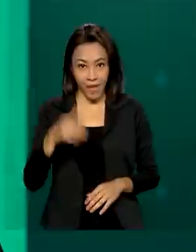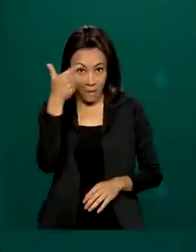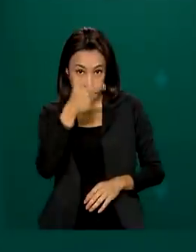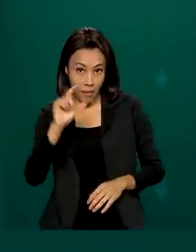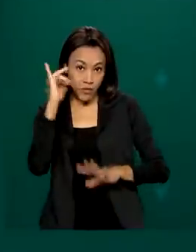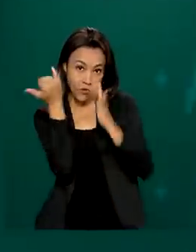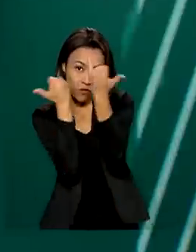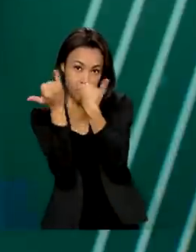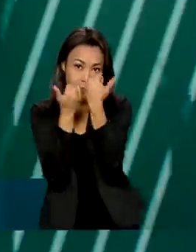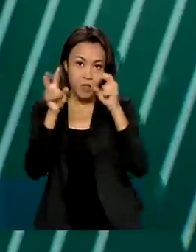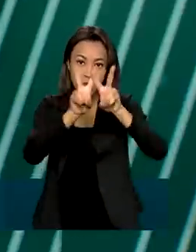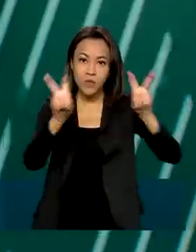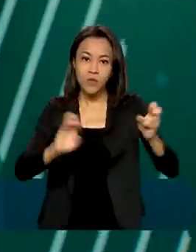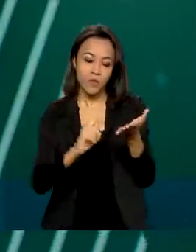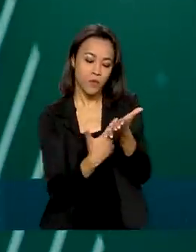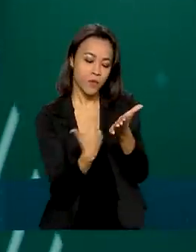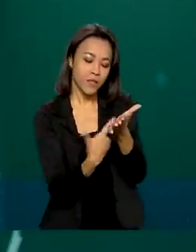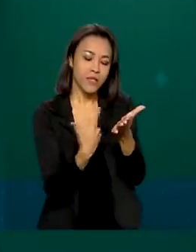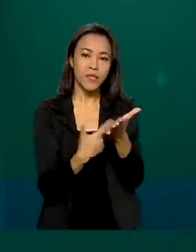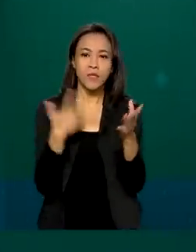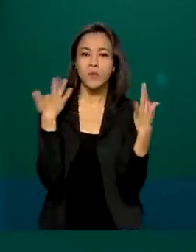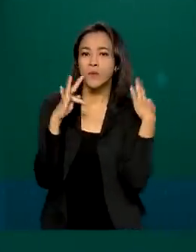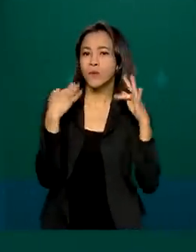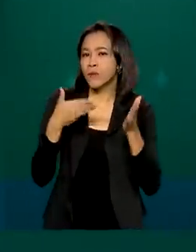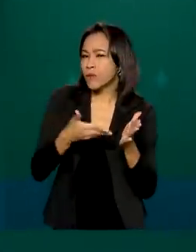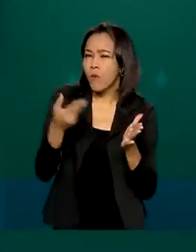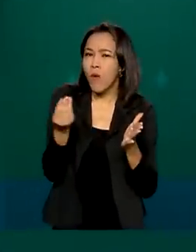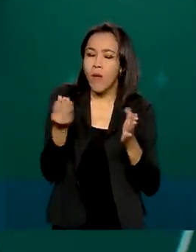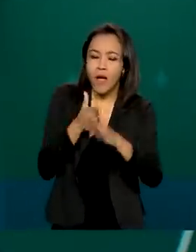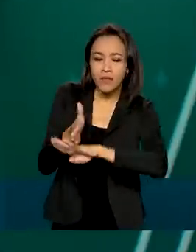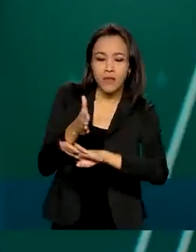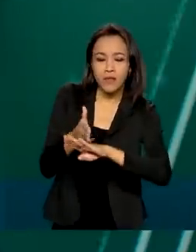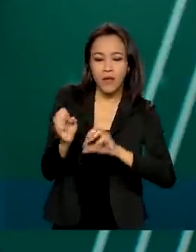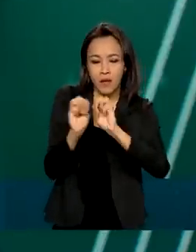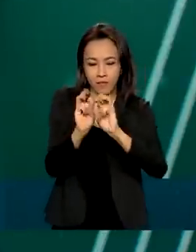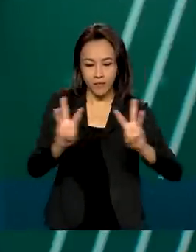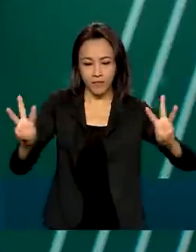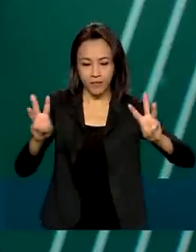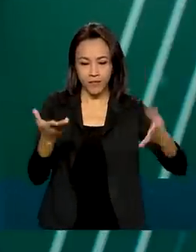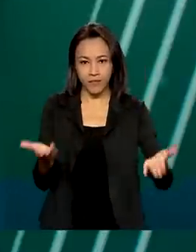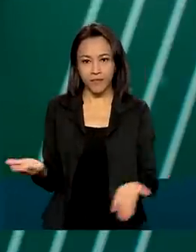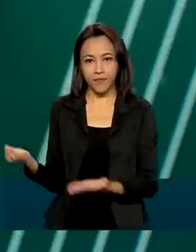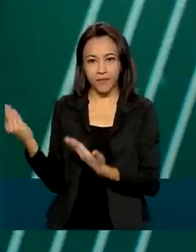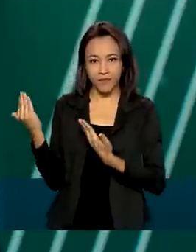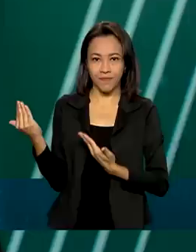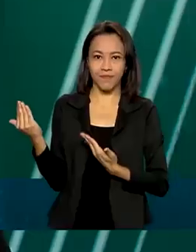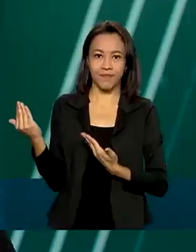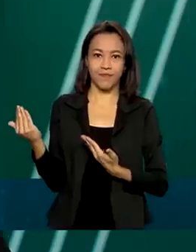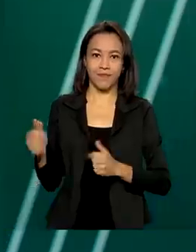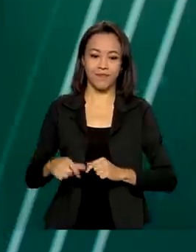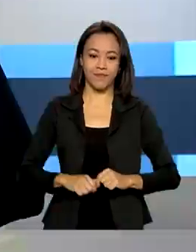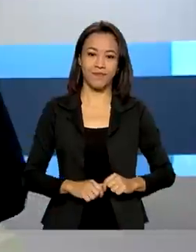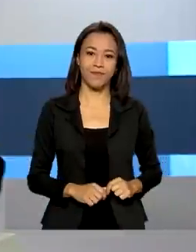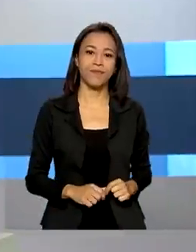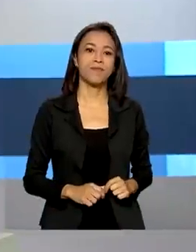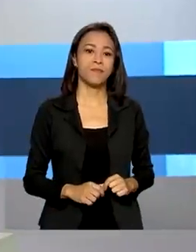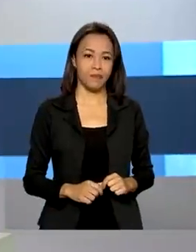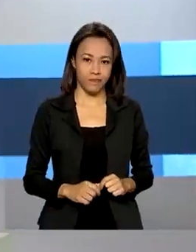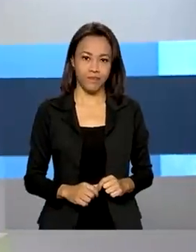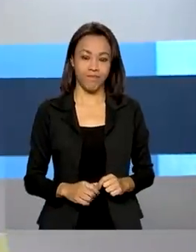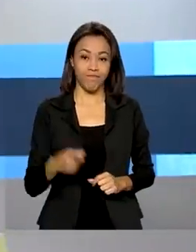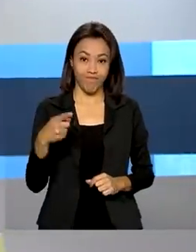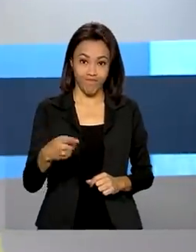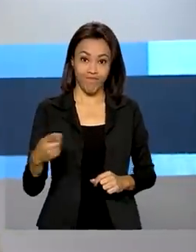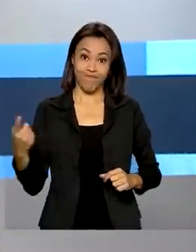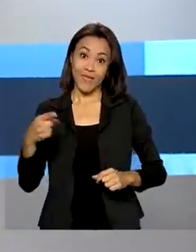informações sobre o Guia do Consumidor Turista, é só acessar o endereço defesadoconsumidor.gov.br. A